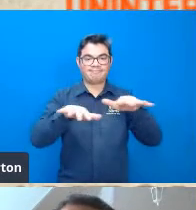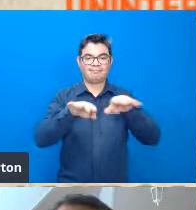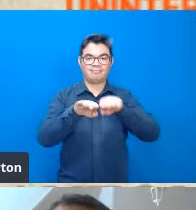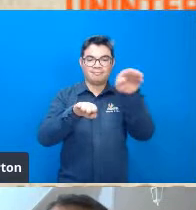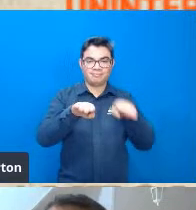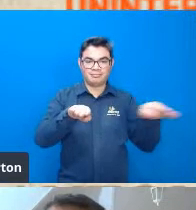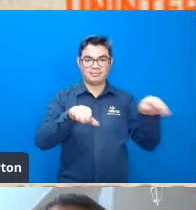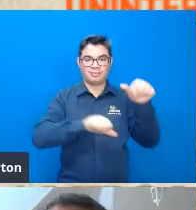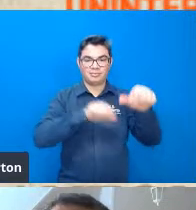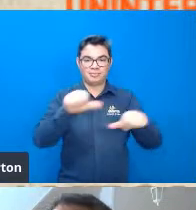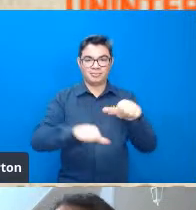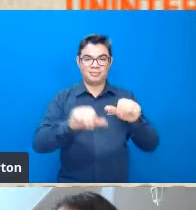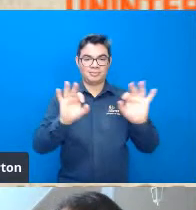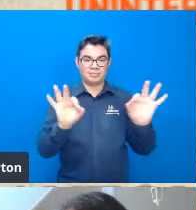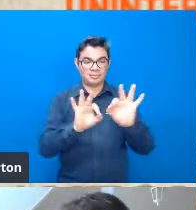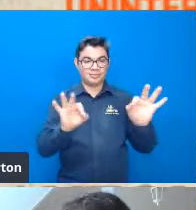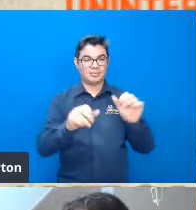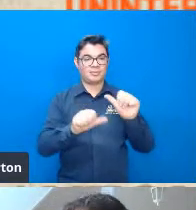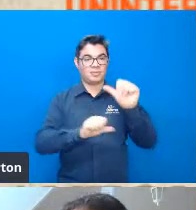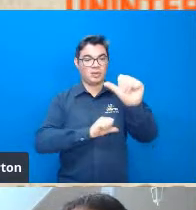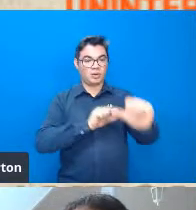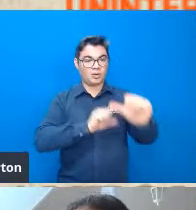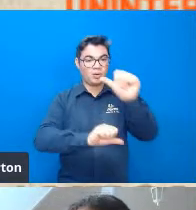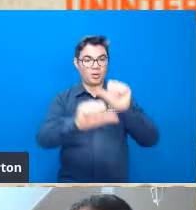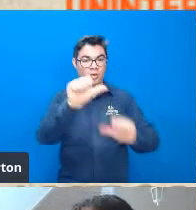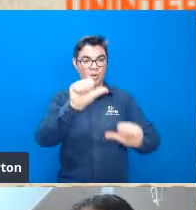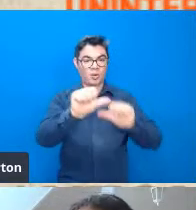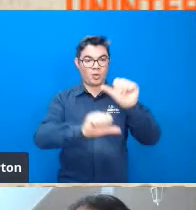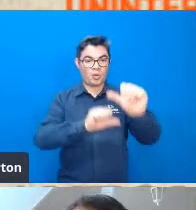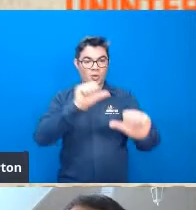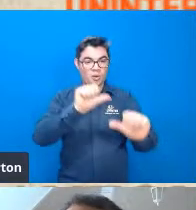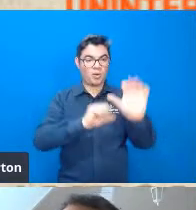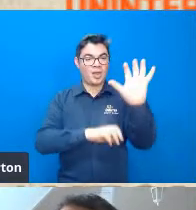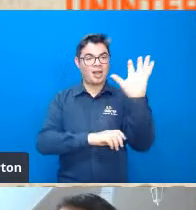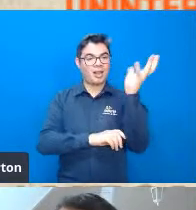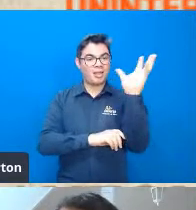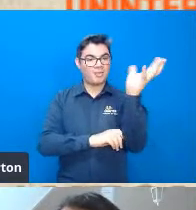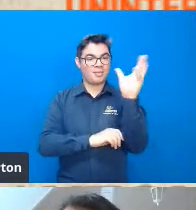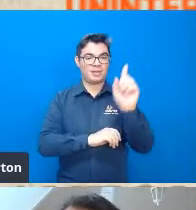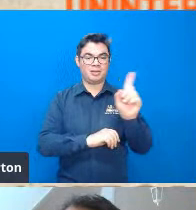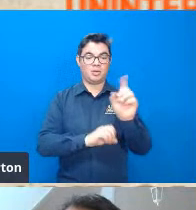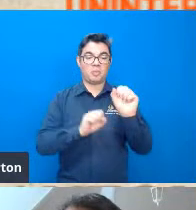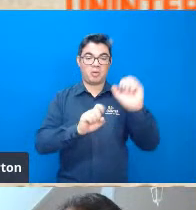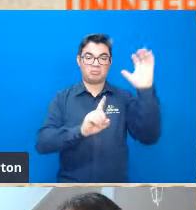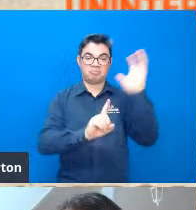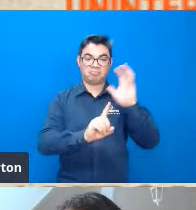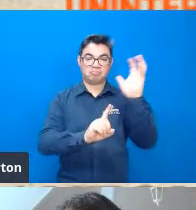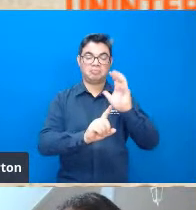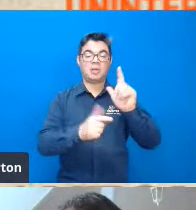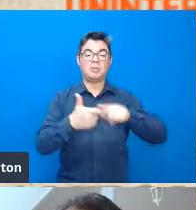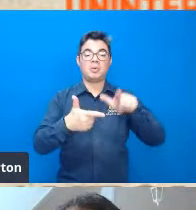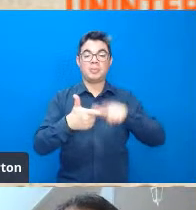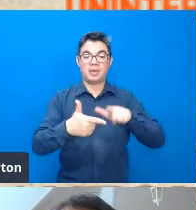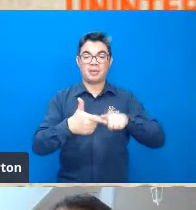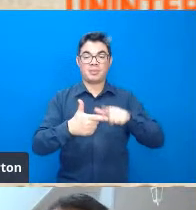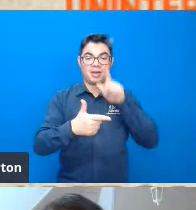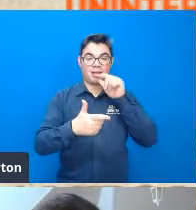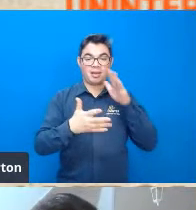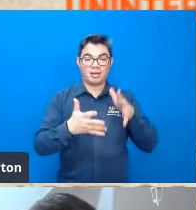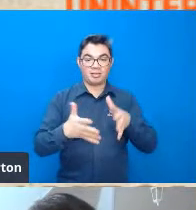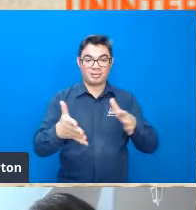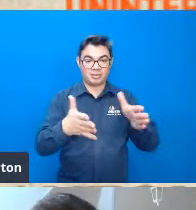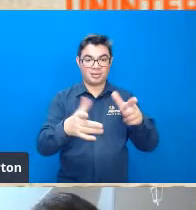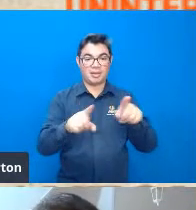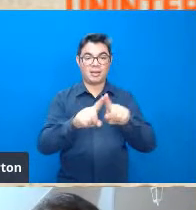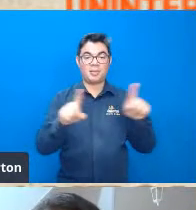ela não sofreu uma alternância climática recente são elementos que poderiam alterar essa dinâmica fluvial então